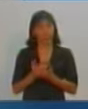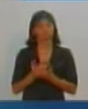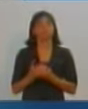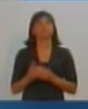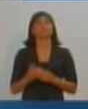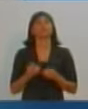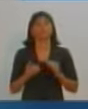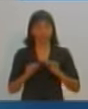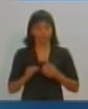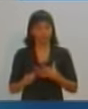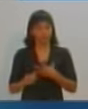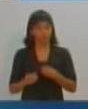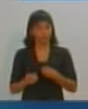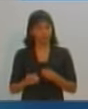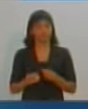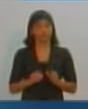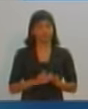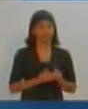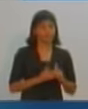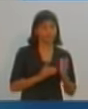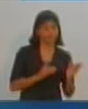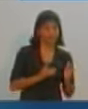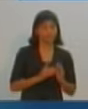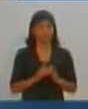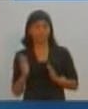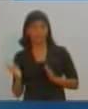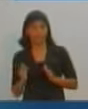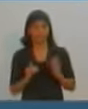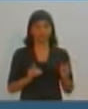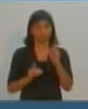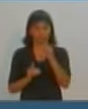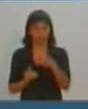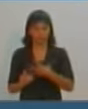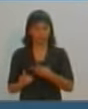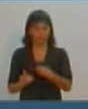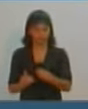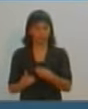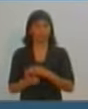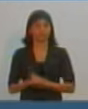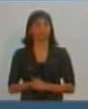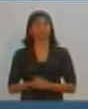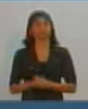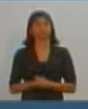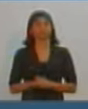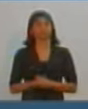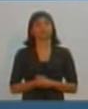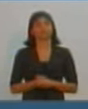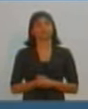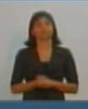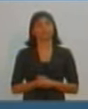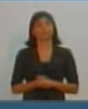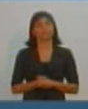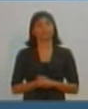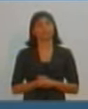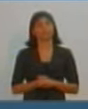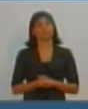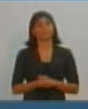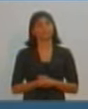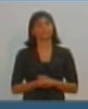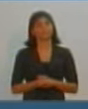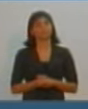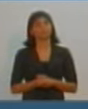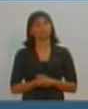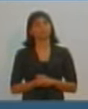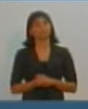nós estaremos do lado dele. Prudentino, PSOL 50. Ok, candidato. Agora é o senhor quem pergunta para que candidato